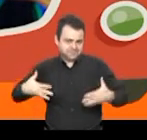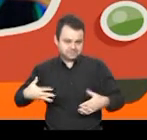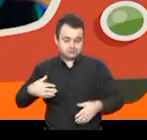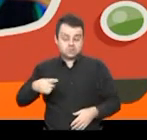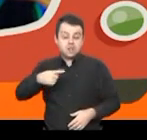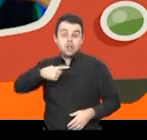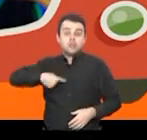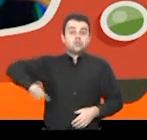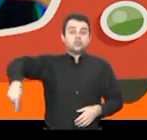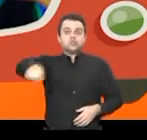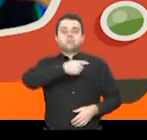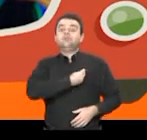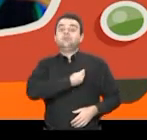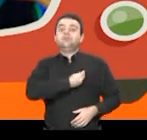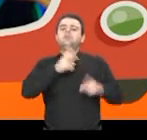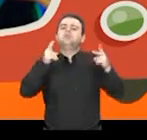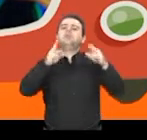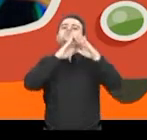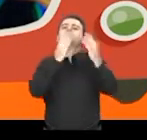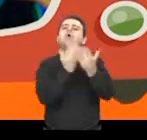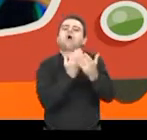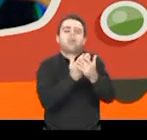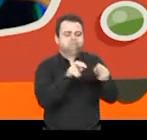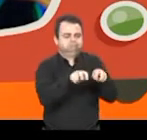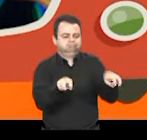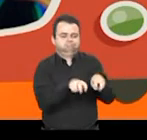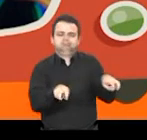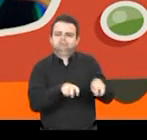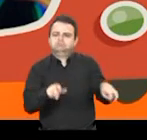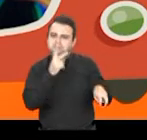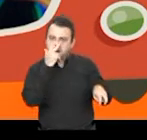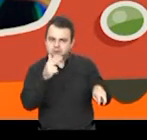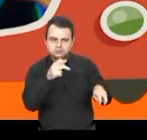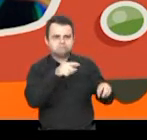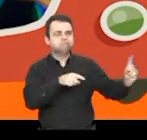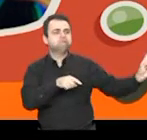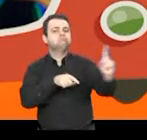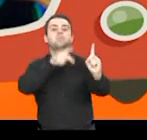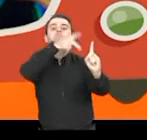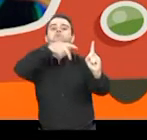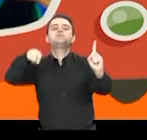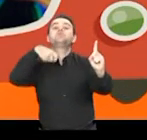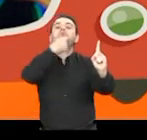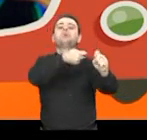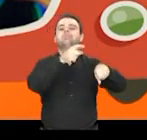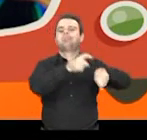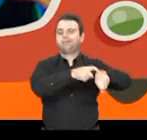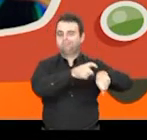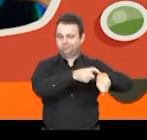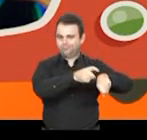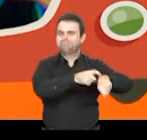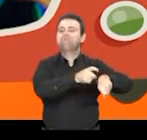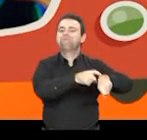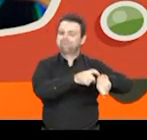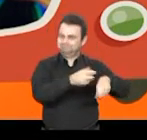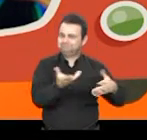todos estamos matriculados na escola da vida, onde o mestre é o tempo.